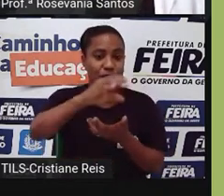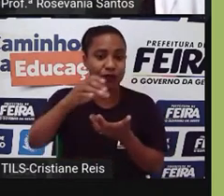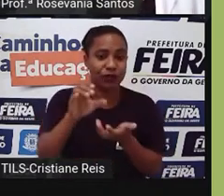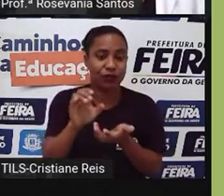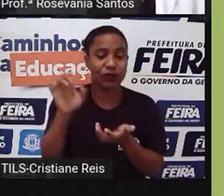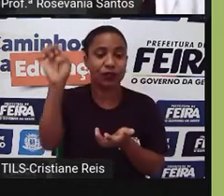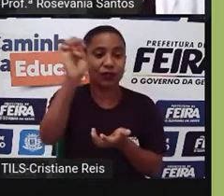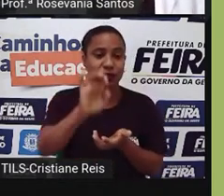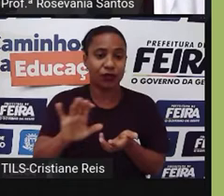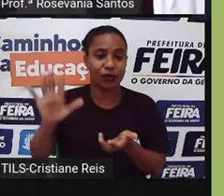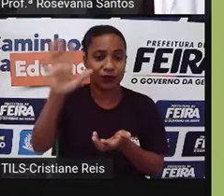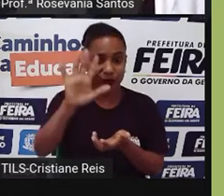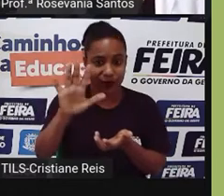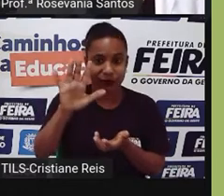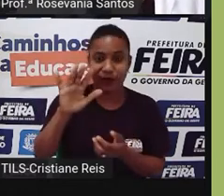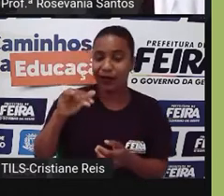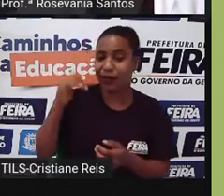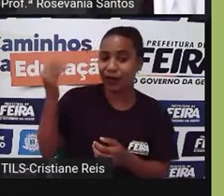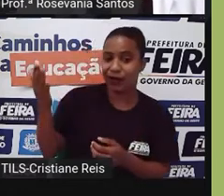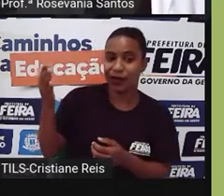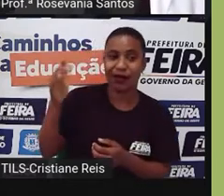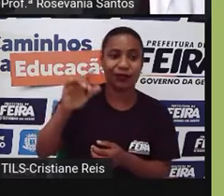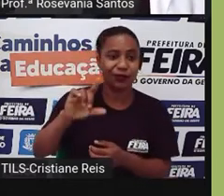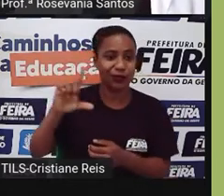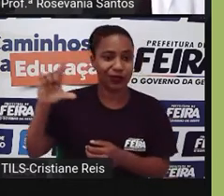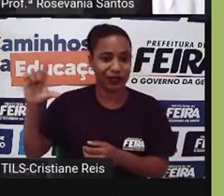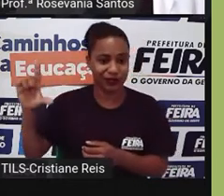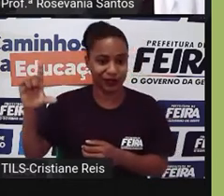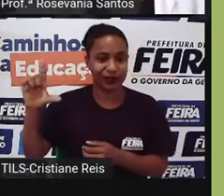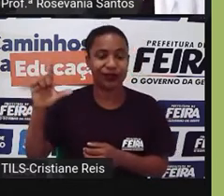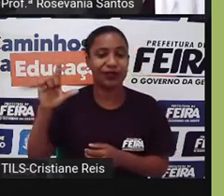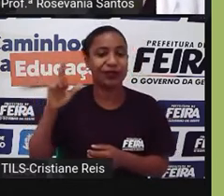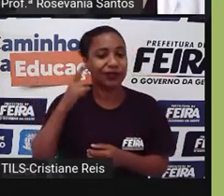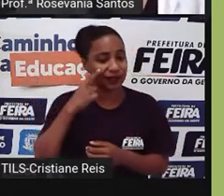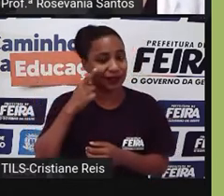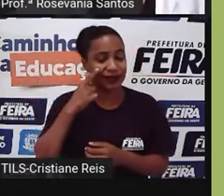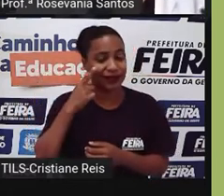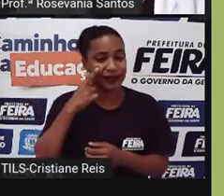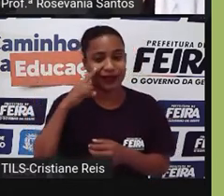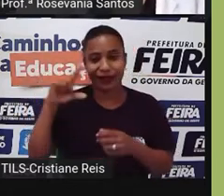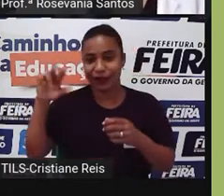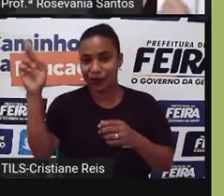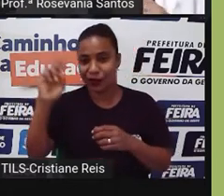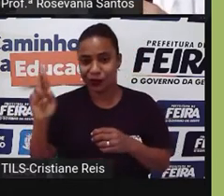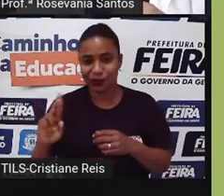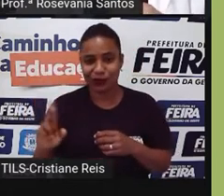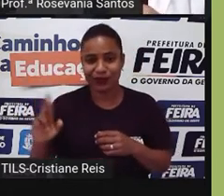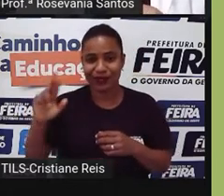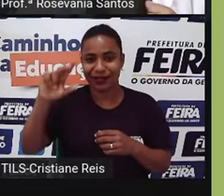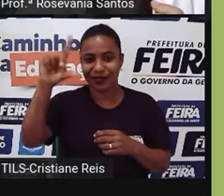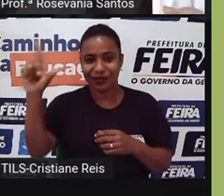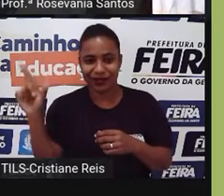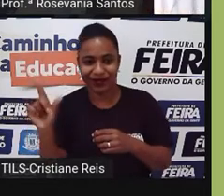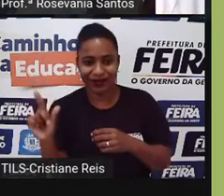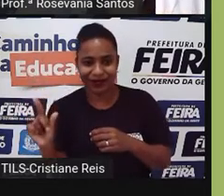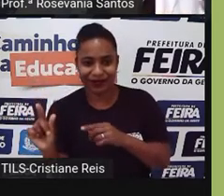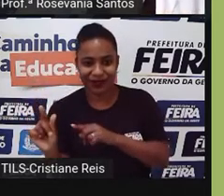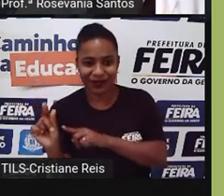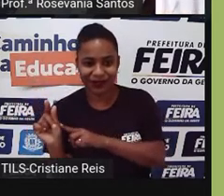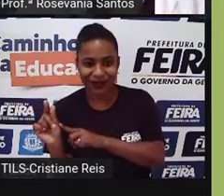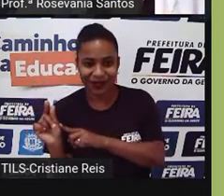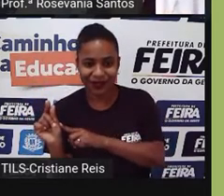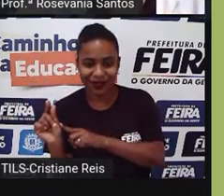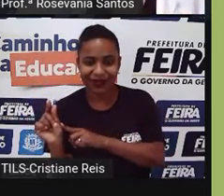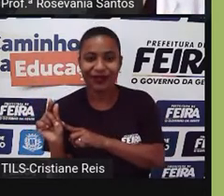lado, né? Do lado leste, dos montes rurais, nós temos o pedaço da Rússia, que é o maior, como eu citei antes, que